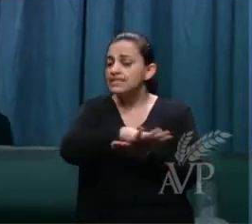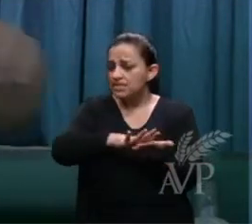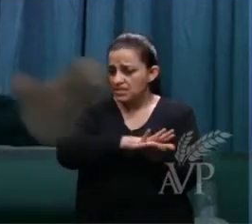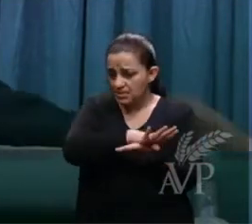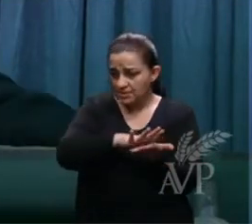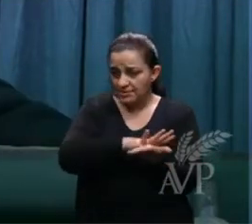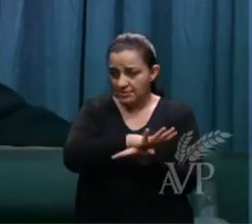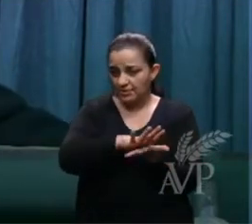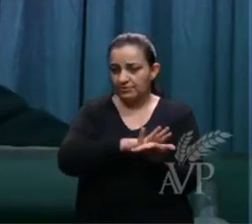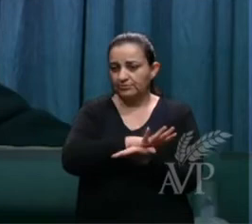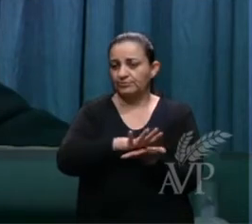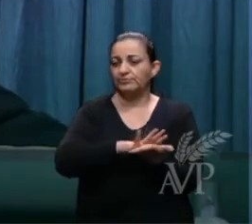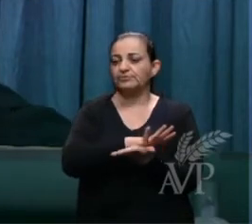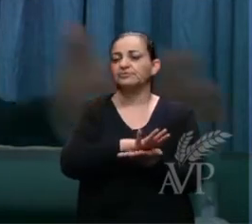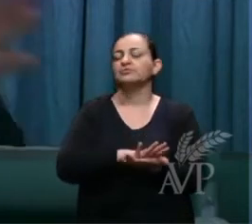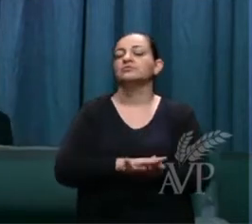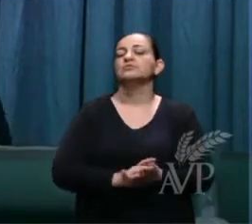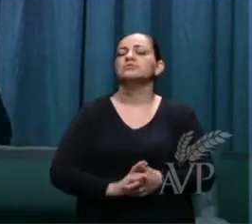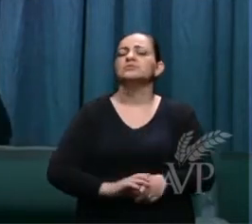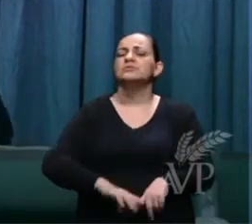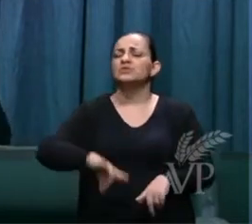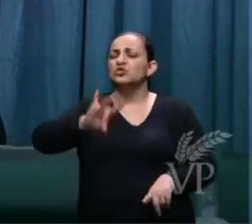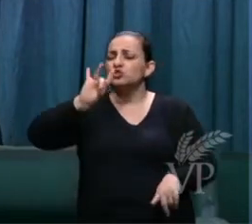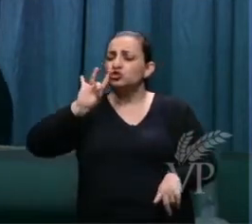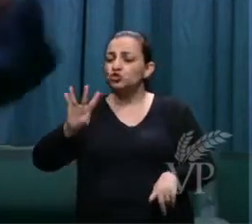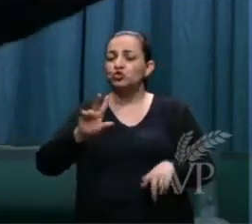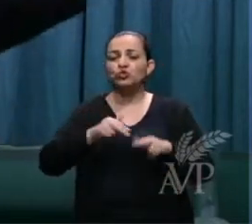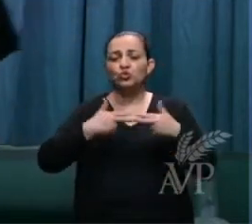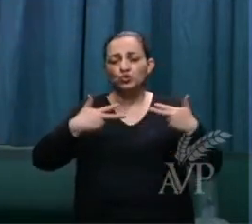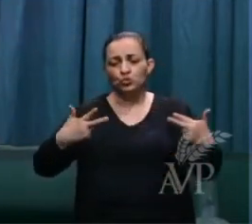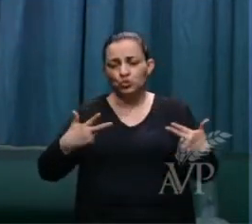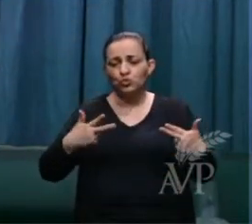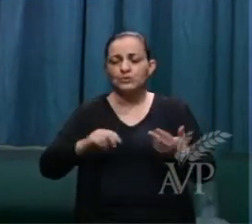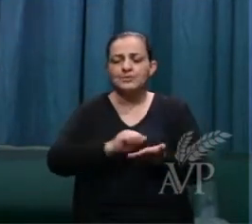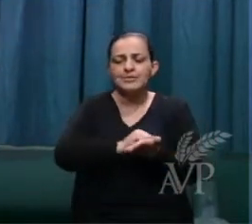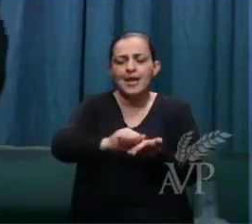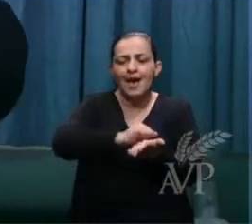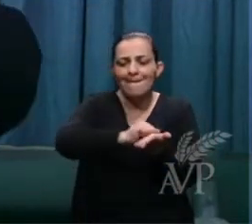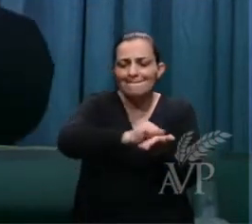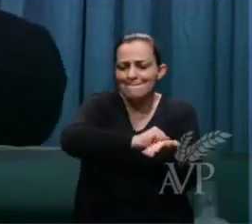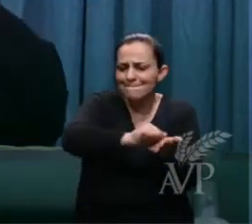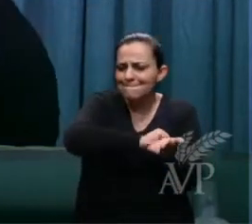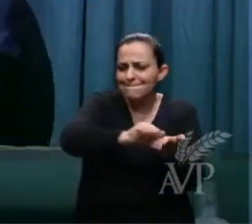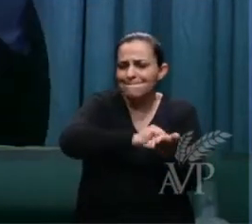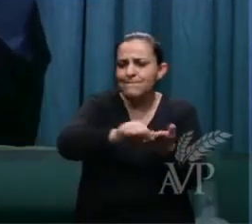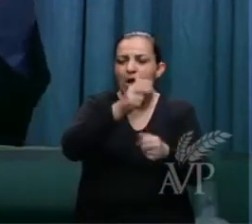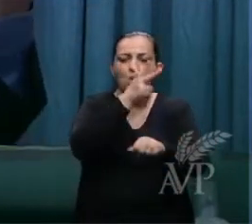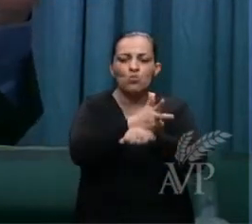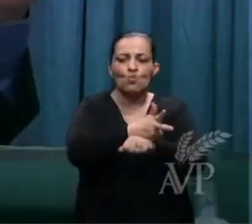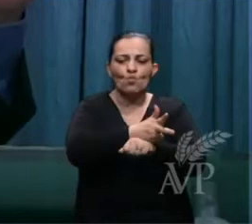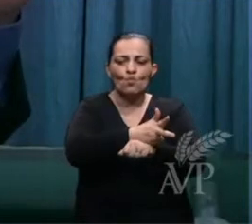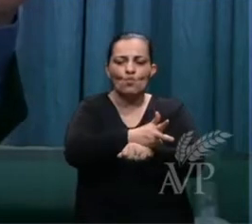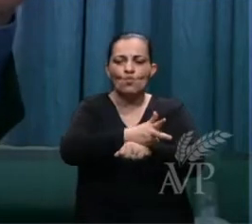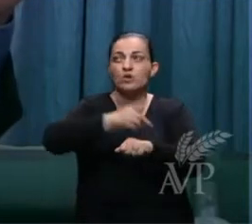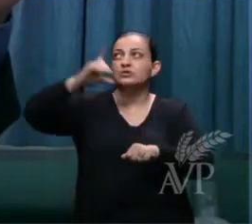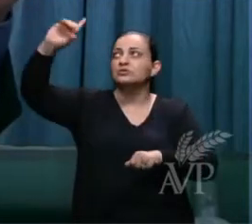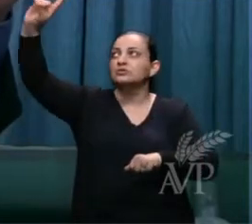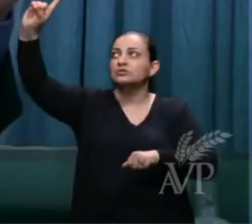e a única coisa que apaga dessa filmadora divina